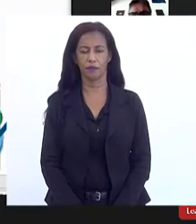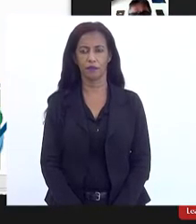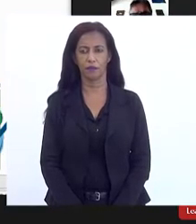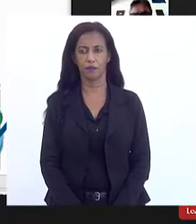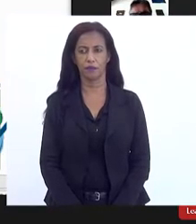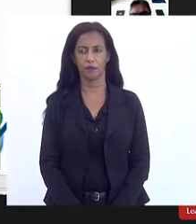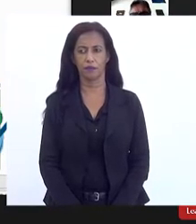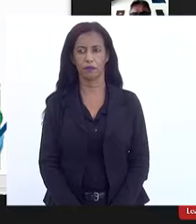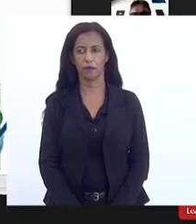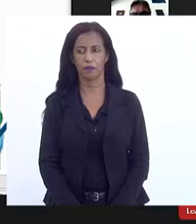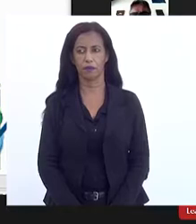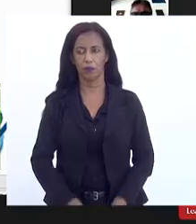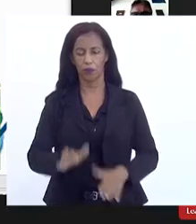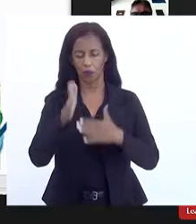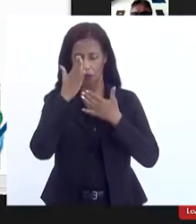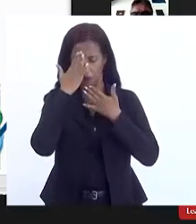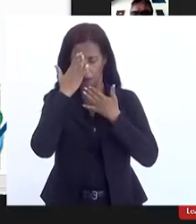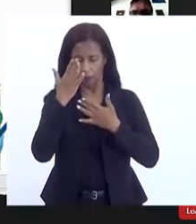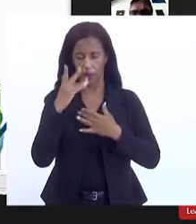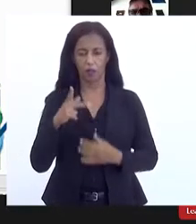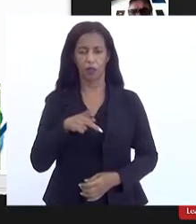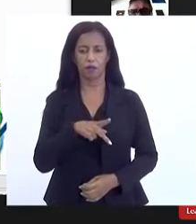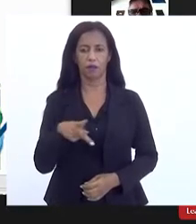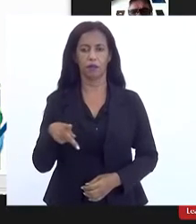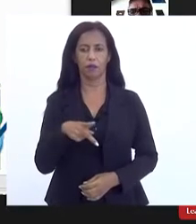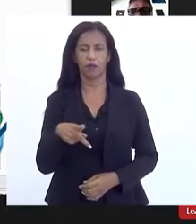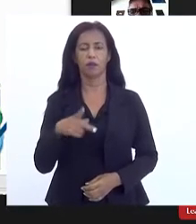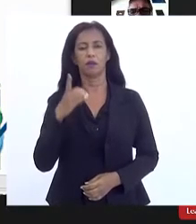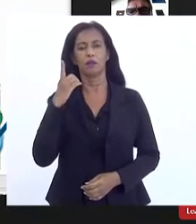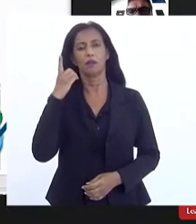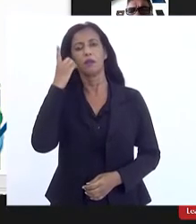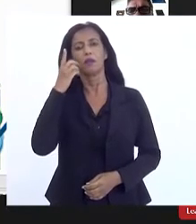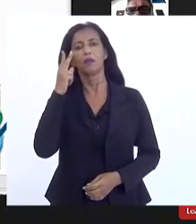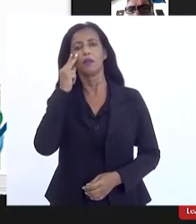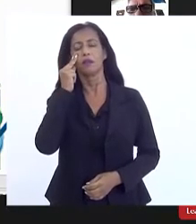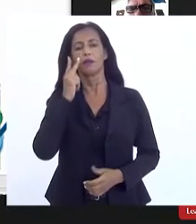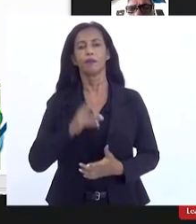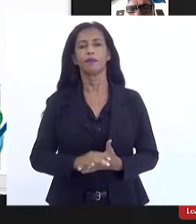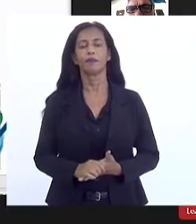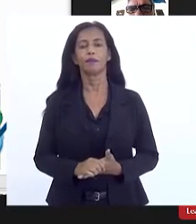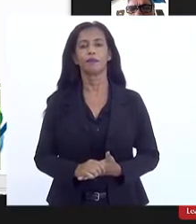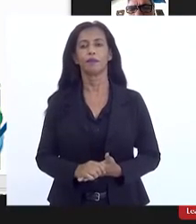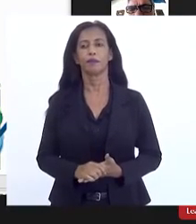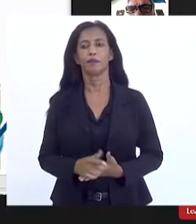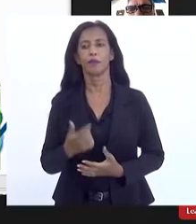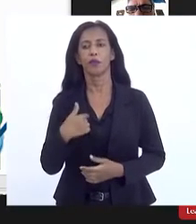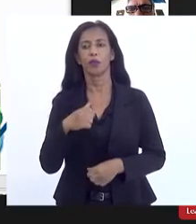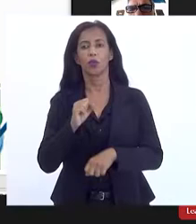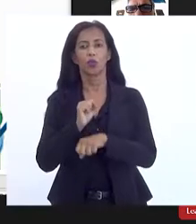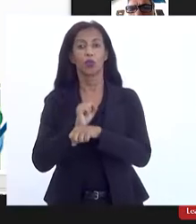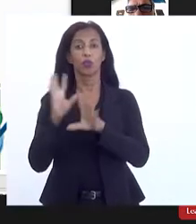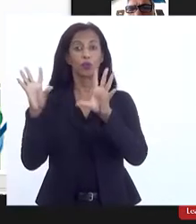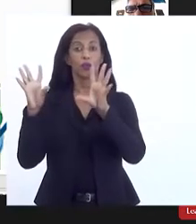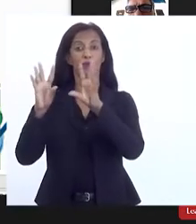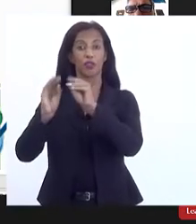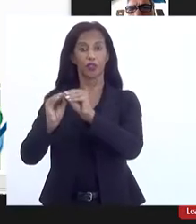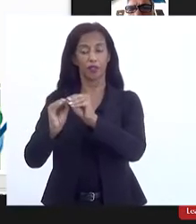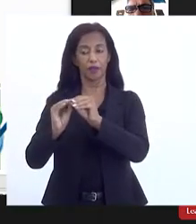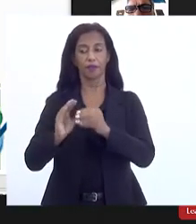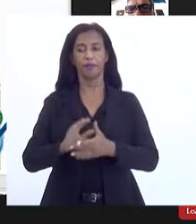Obrigada professor Luiz deputada Mônica Obrigada estou aguardando fechar aqui a